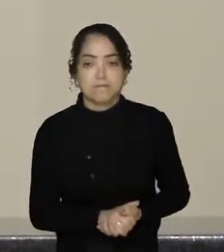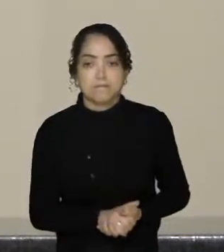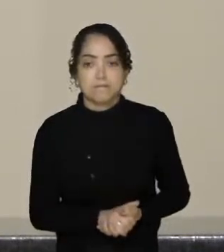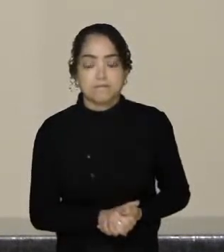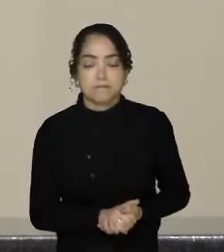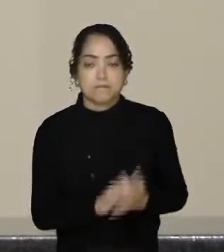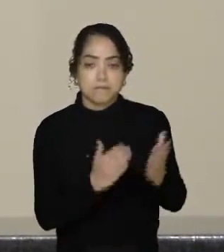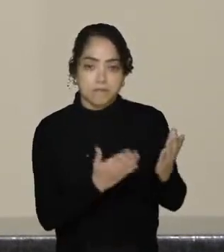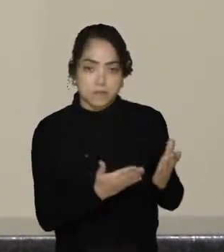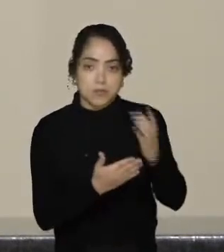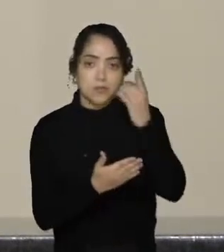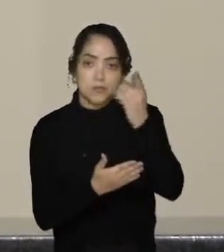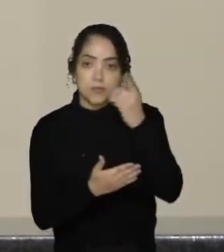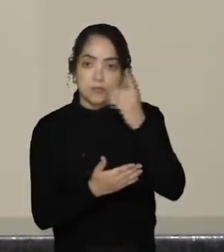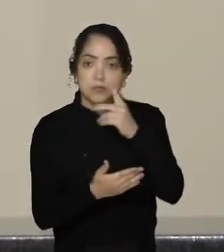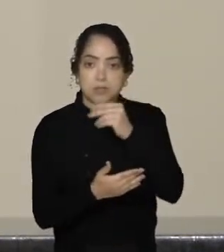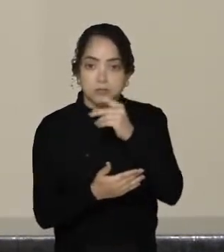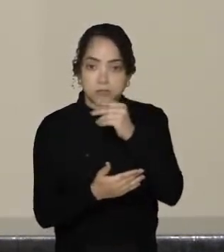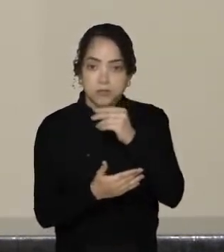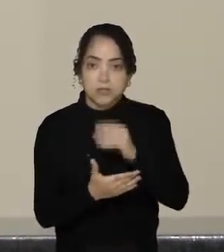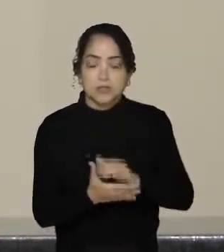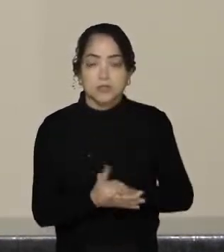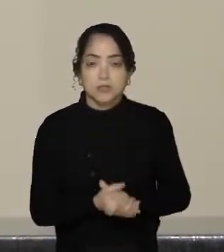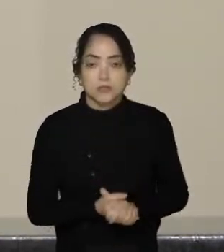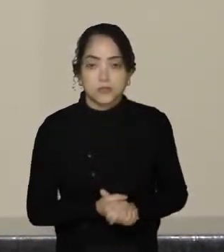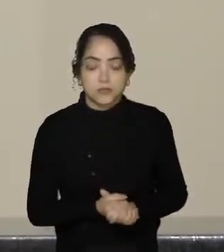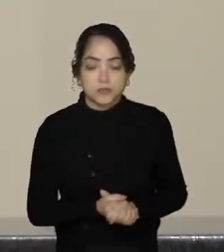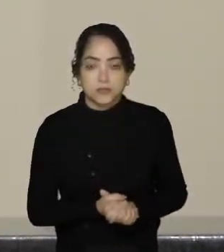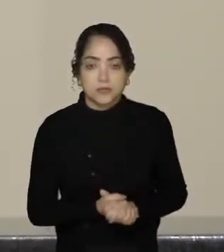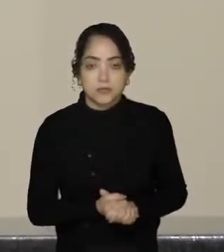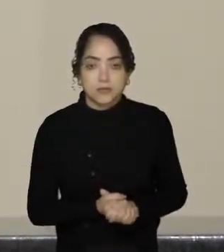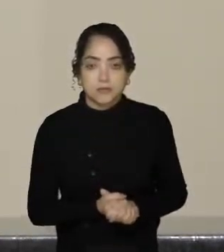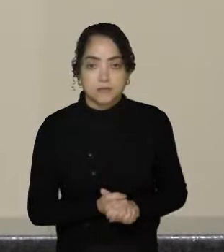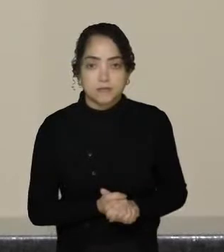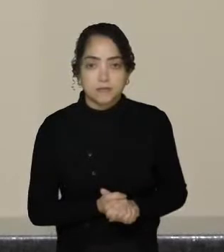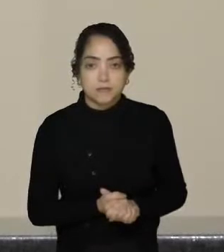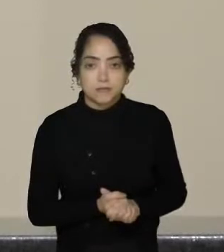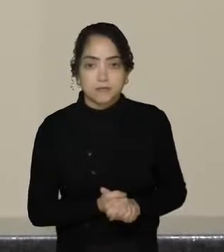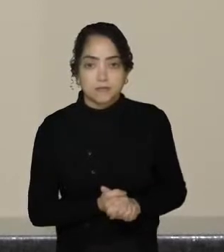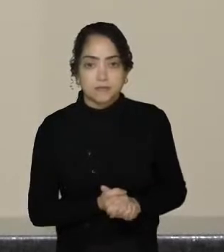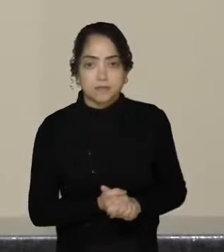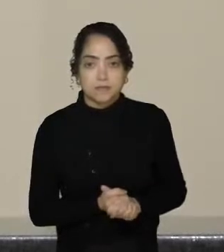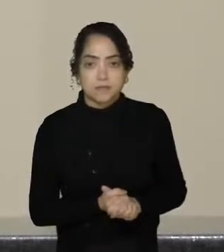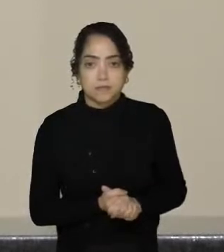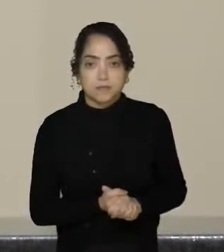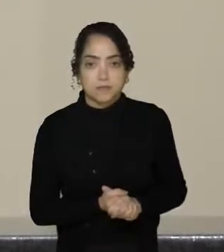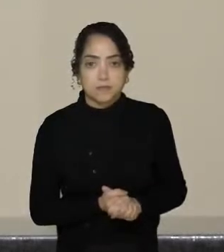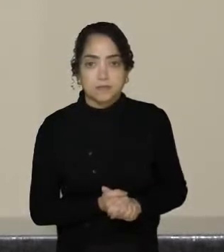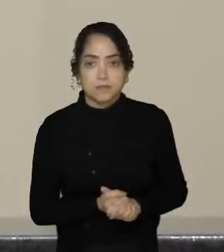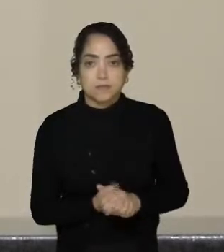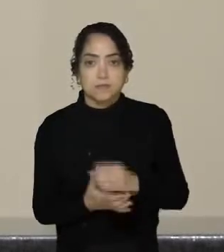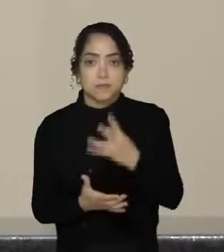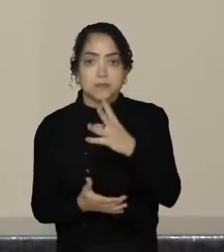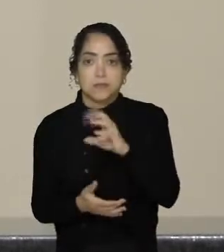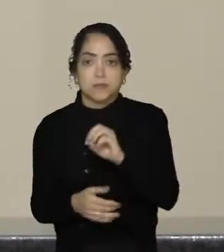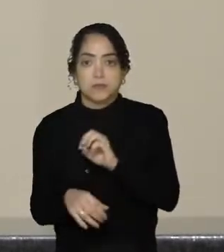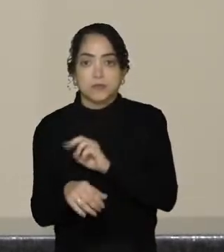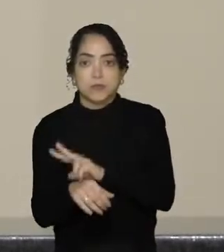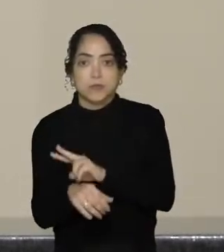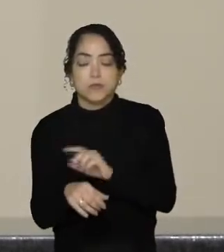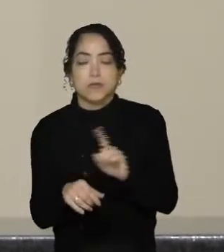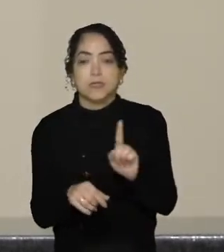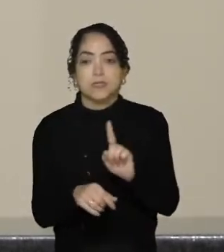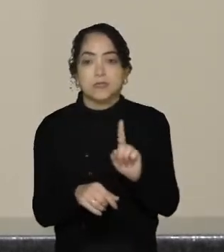deputado Kennedy, que não eram 40 vagas, deputado Kennedy, era